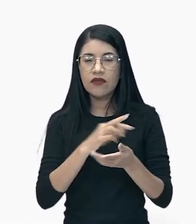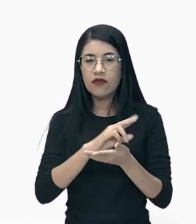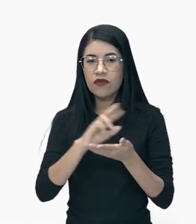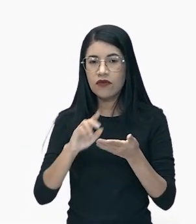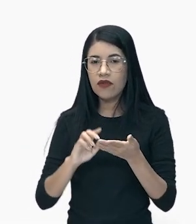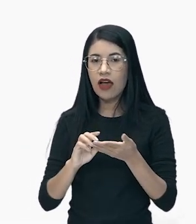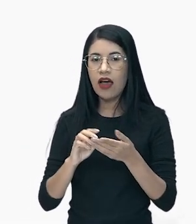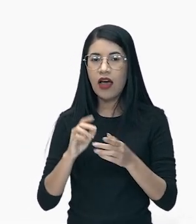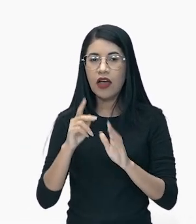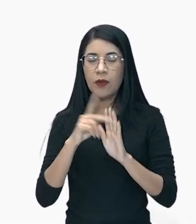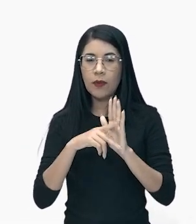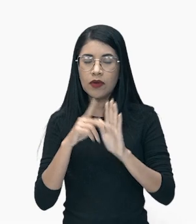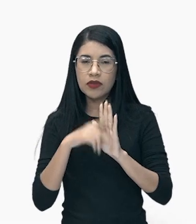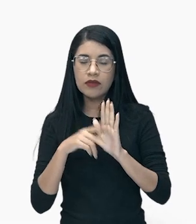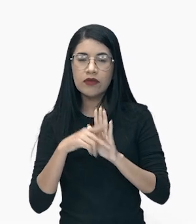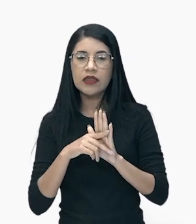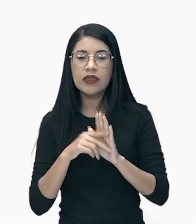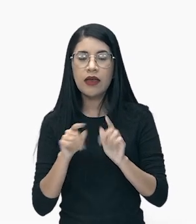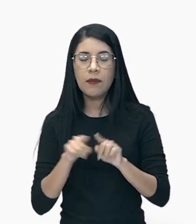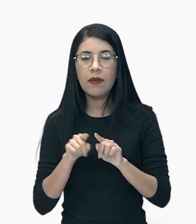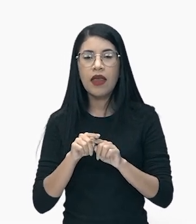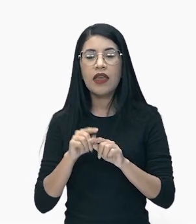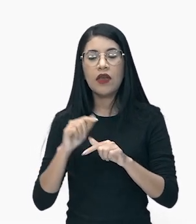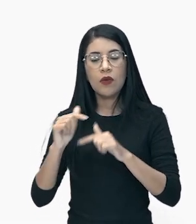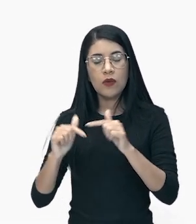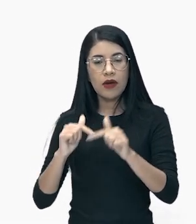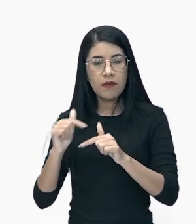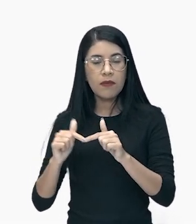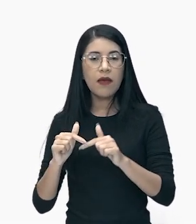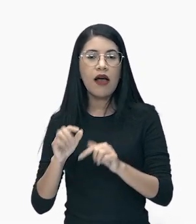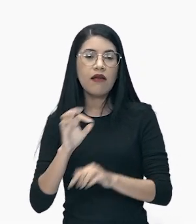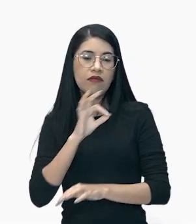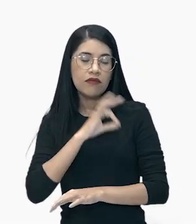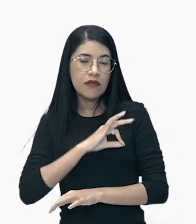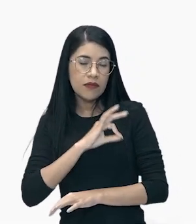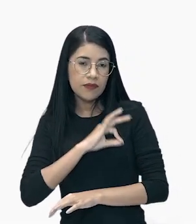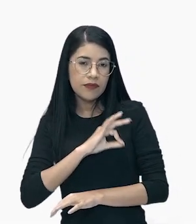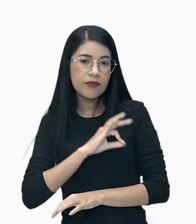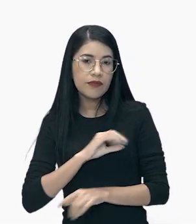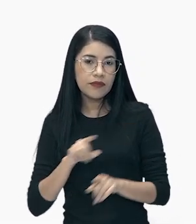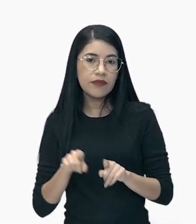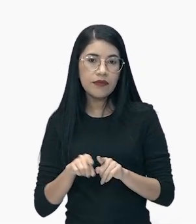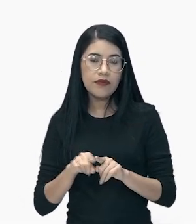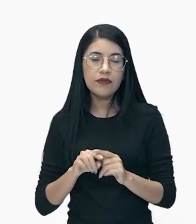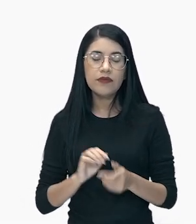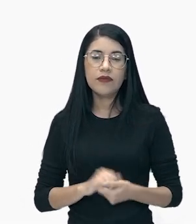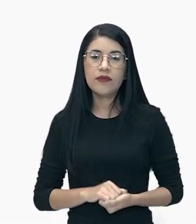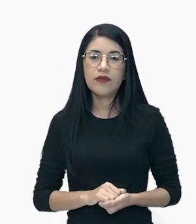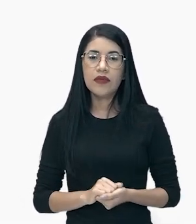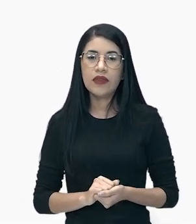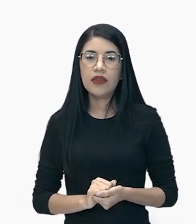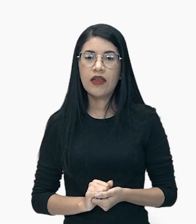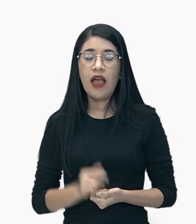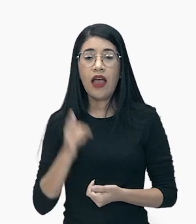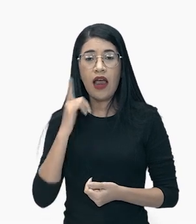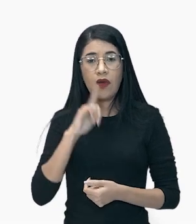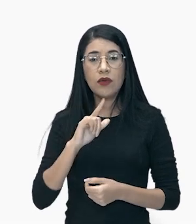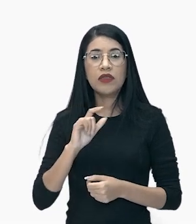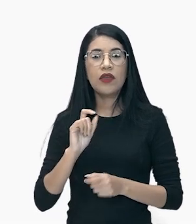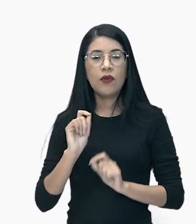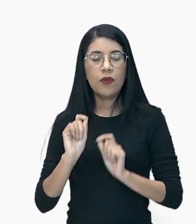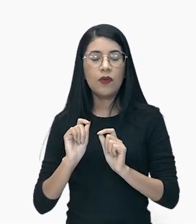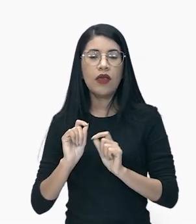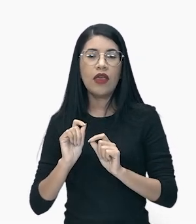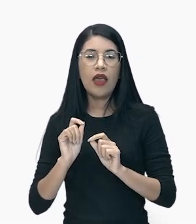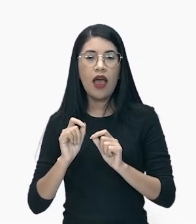também o salário mínimo, galera, essa medida contribuiu ali pra aumentar o poder de consumo naquele momento